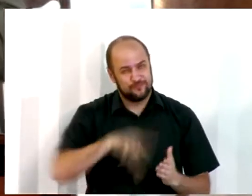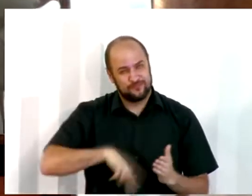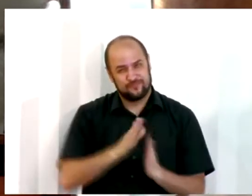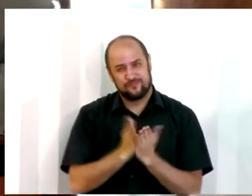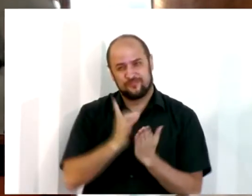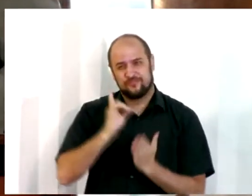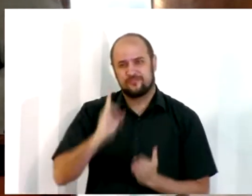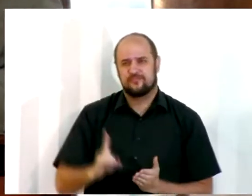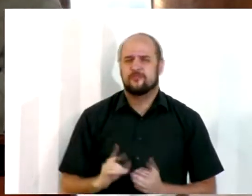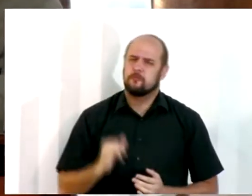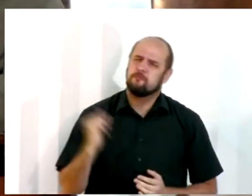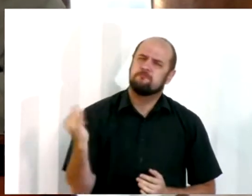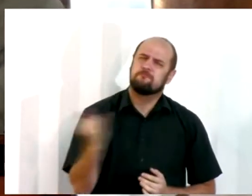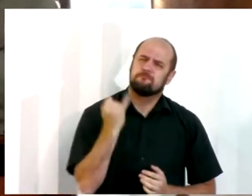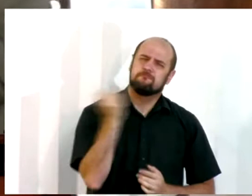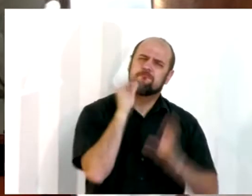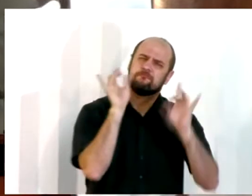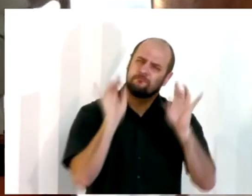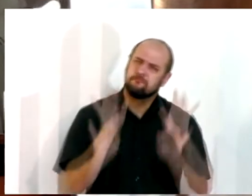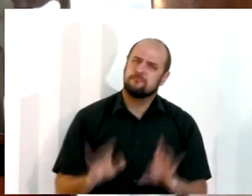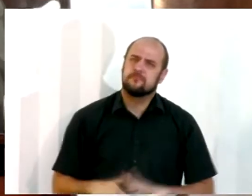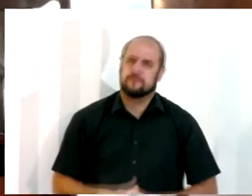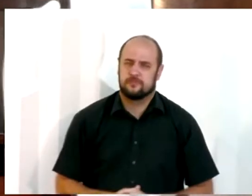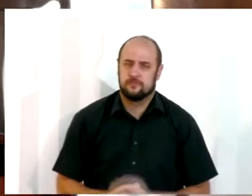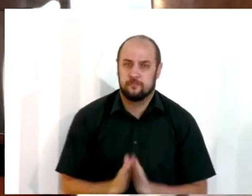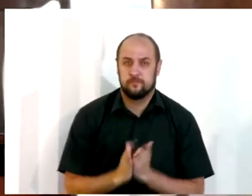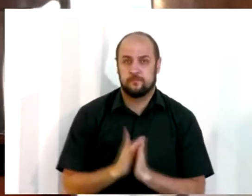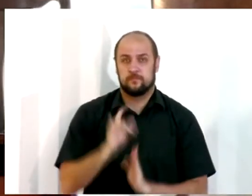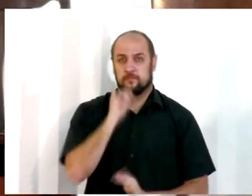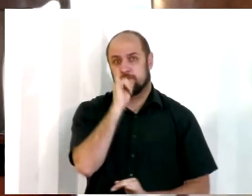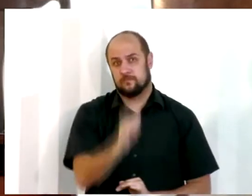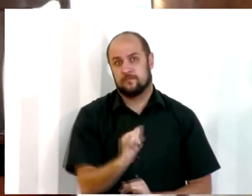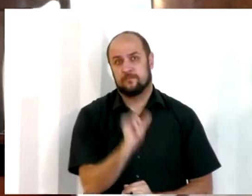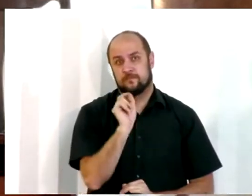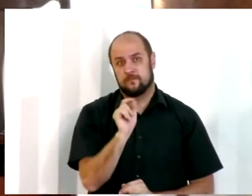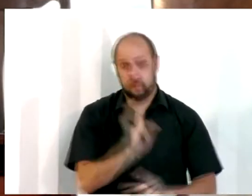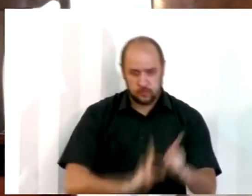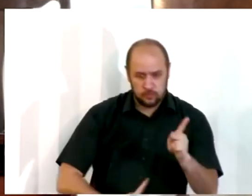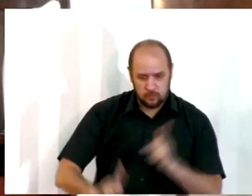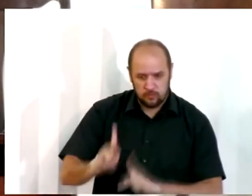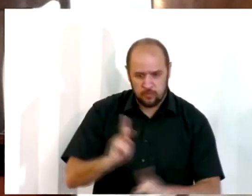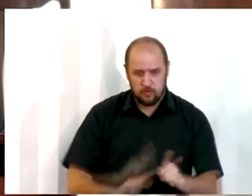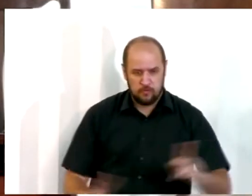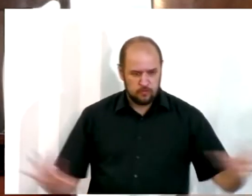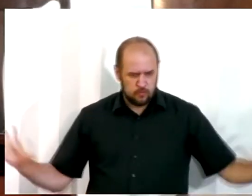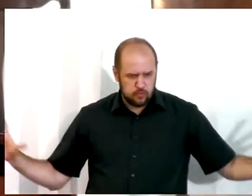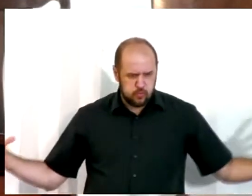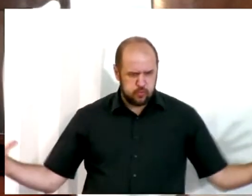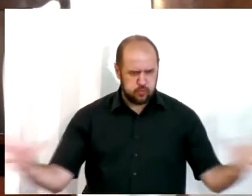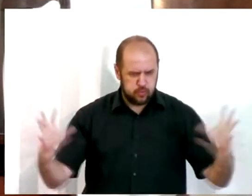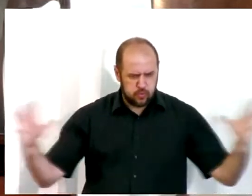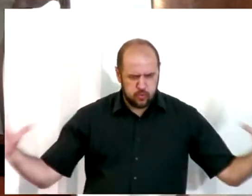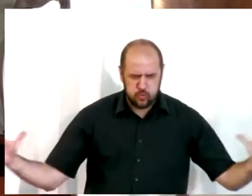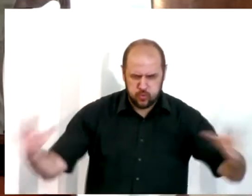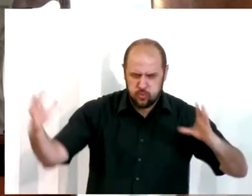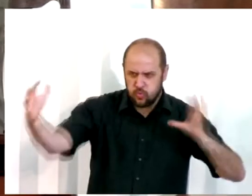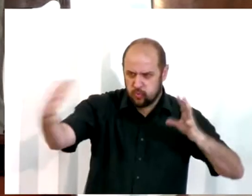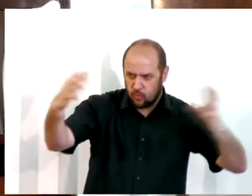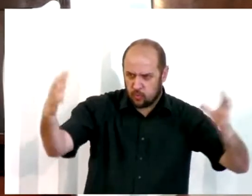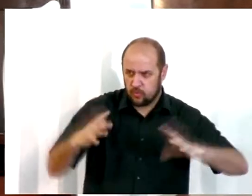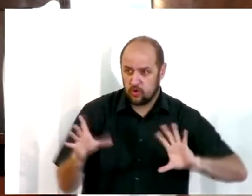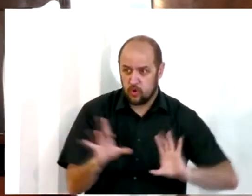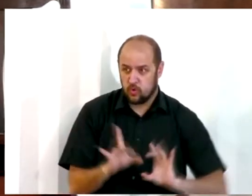Isso para mim é muito precioso. O texto nos informa que o povo se ajuntou como um só homem. Havia essa